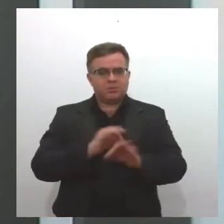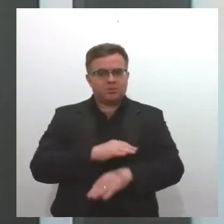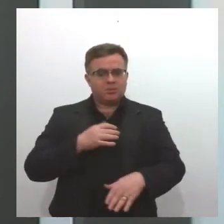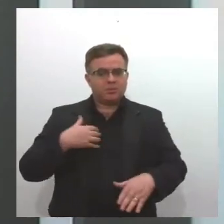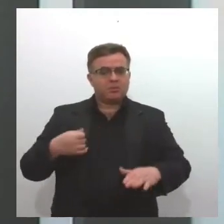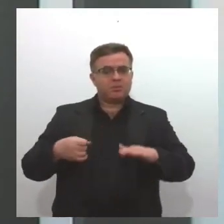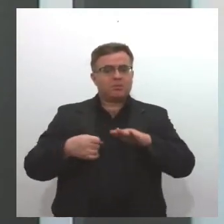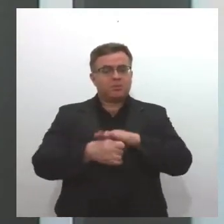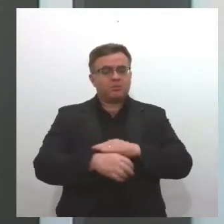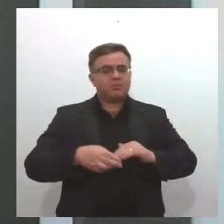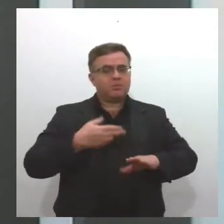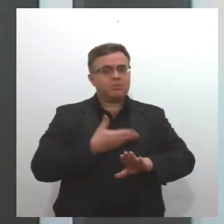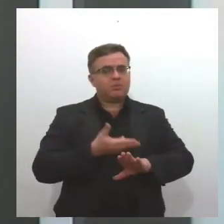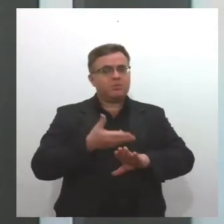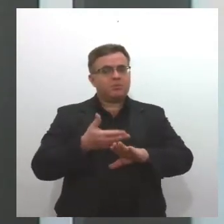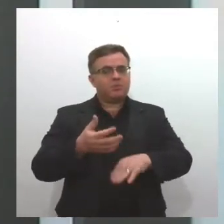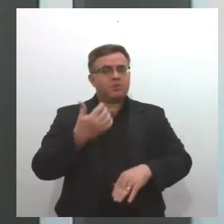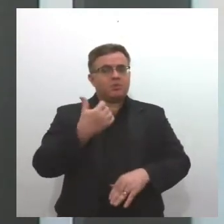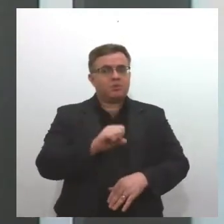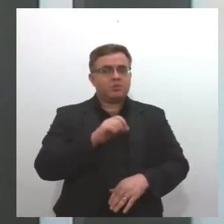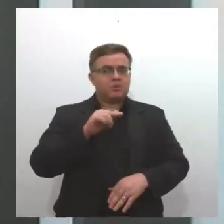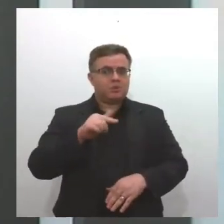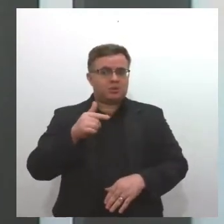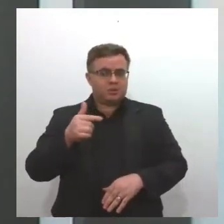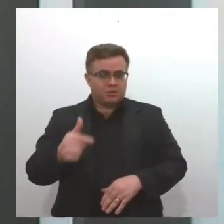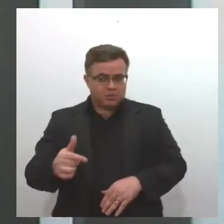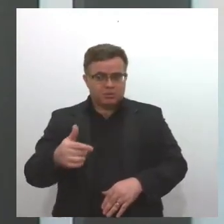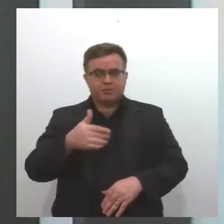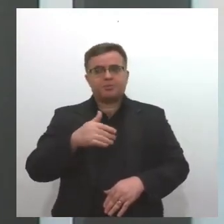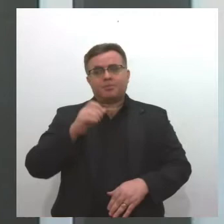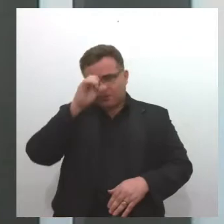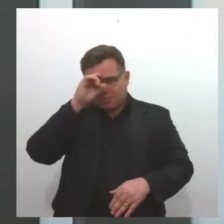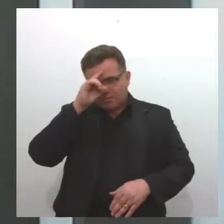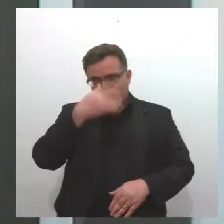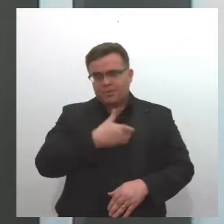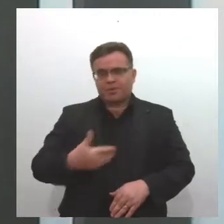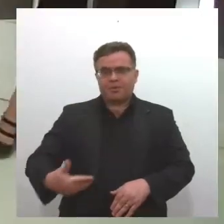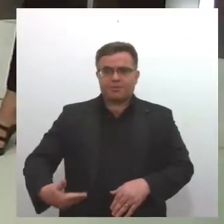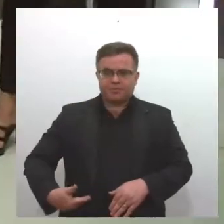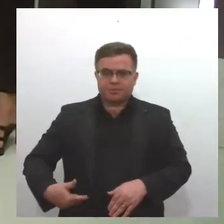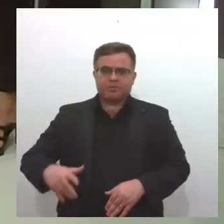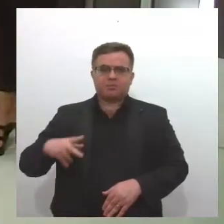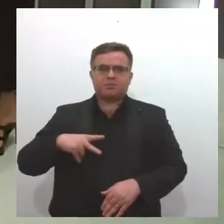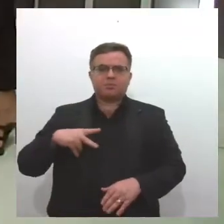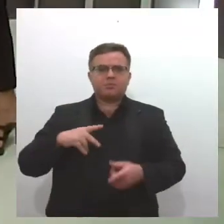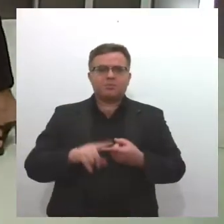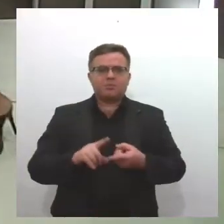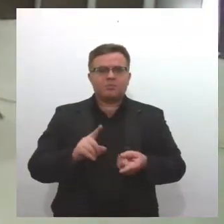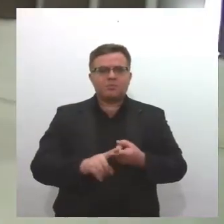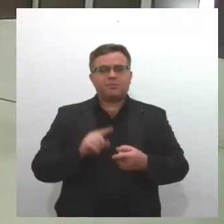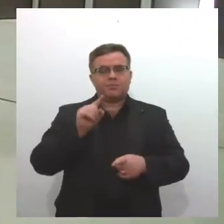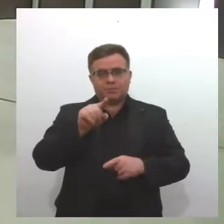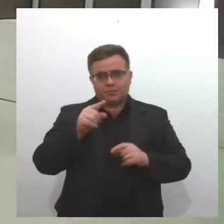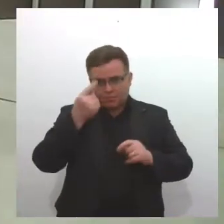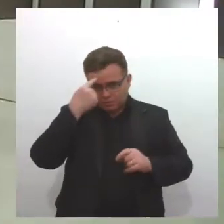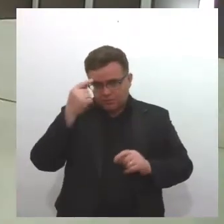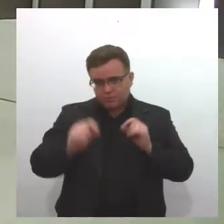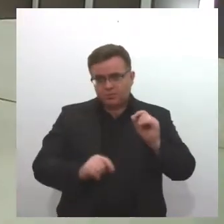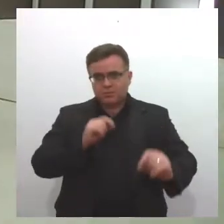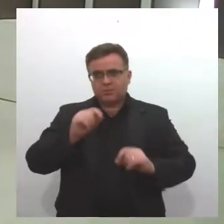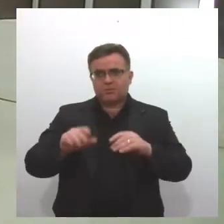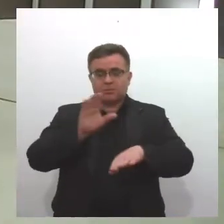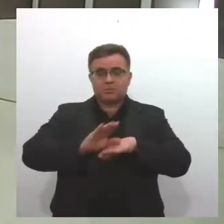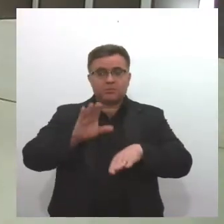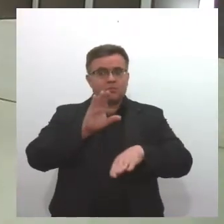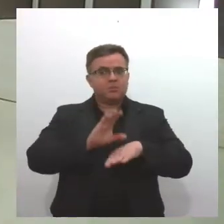242 pacientes em hospitais públicos e privados no Estado. E quem pensa em se qualificar para o mercado de